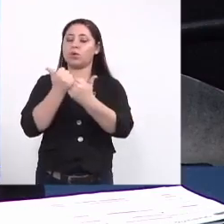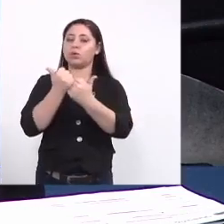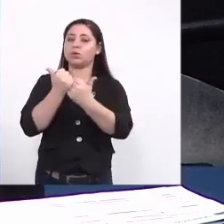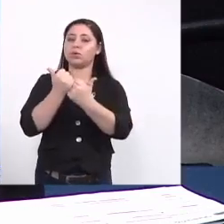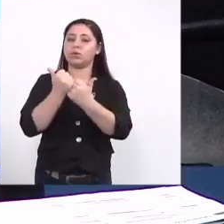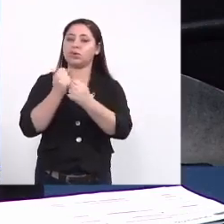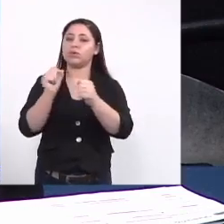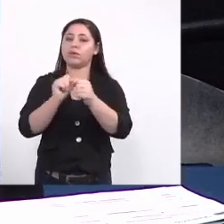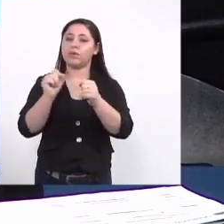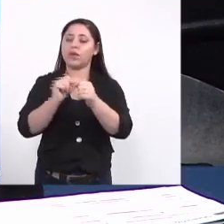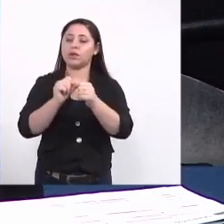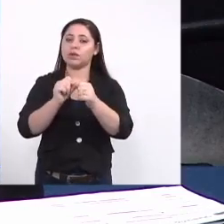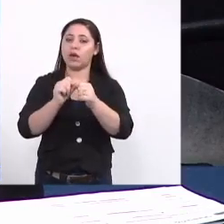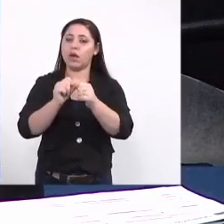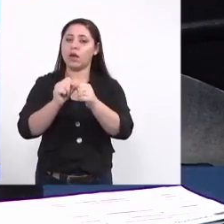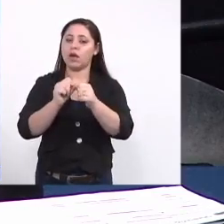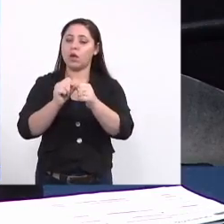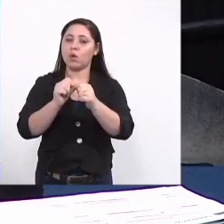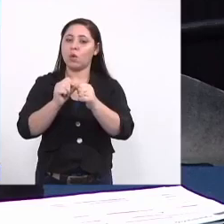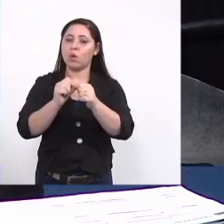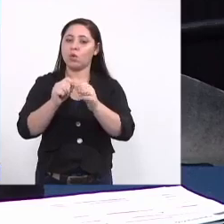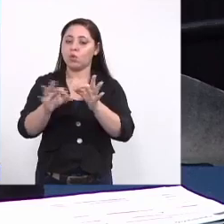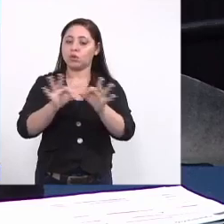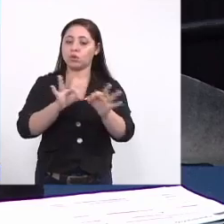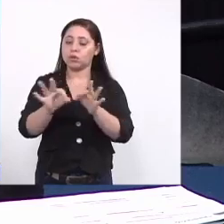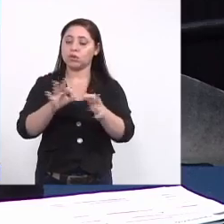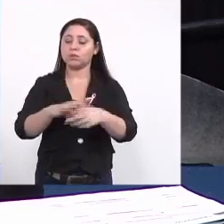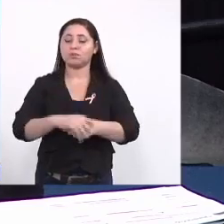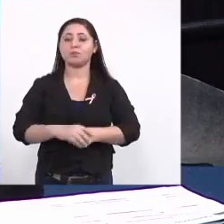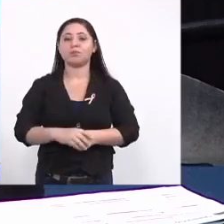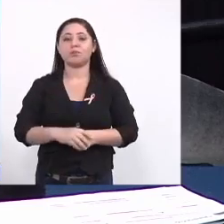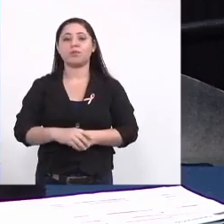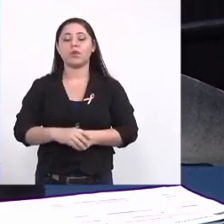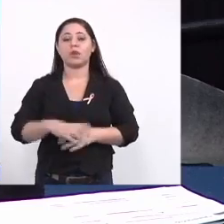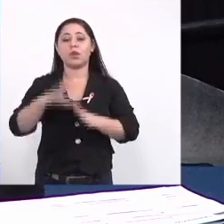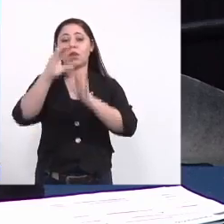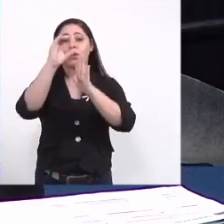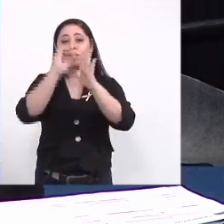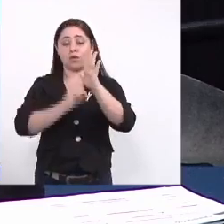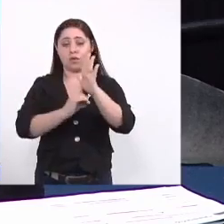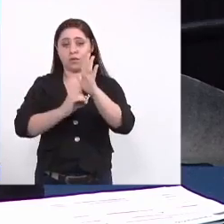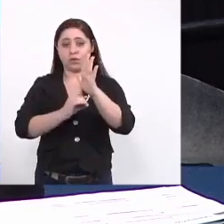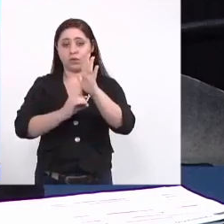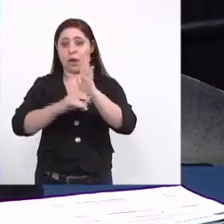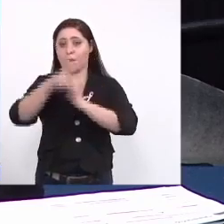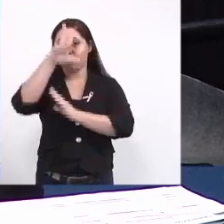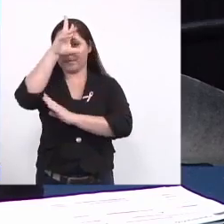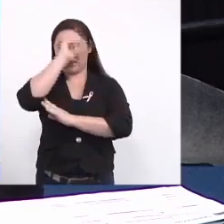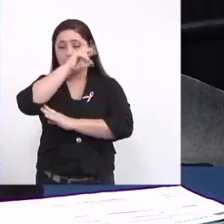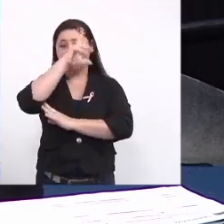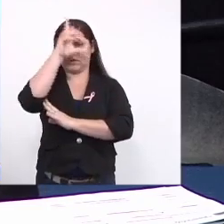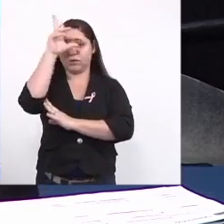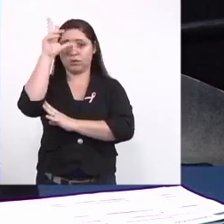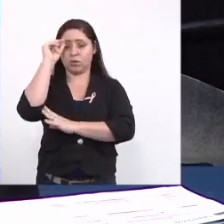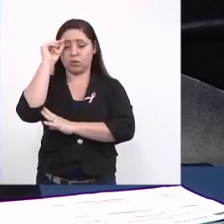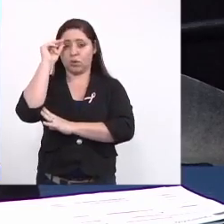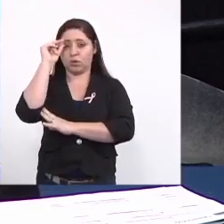de fazer esses encaminhamentos e o ofício as prefeituras